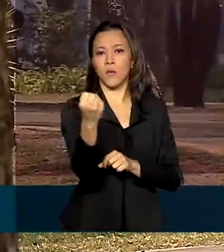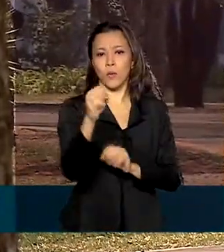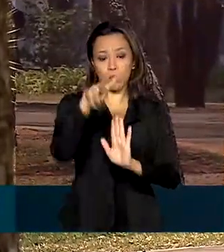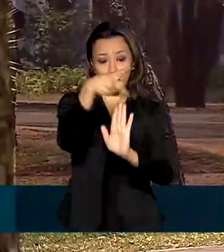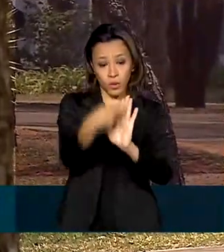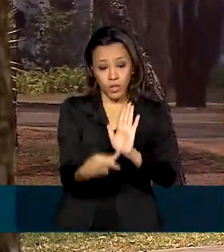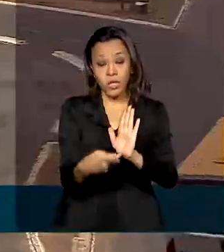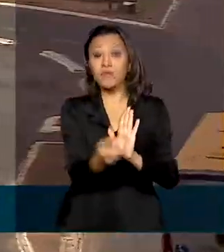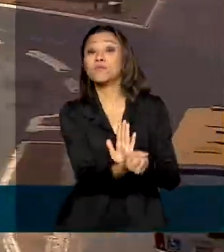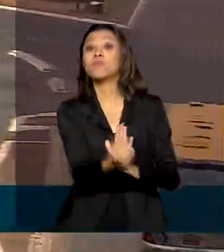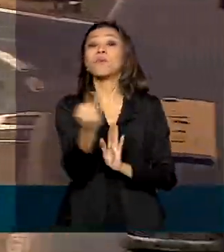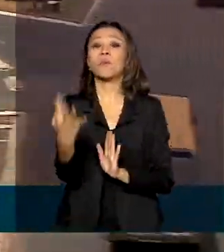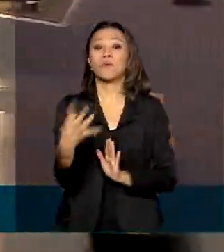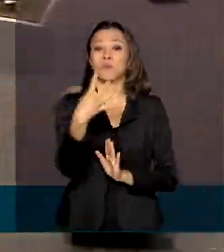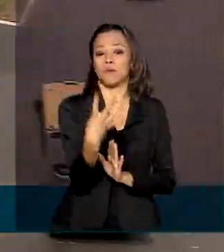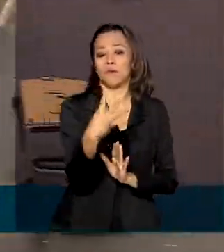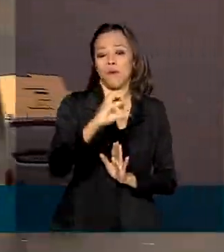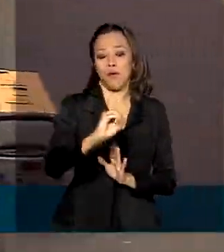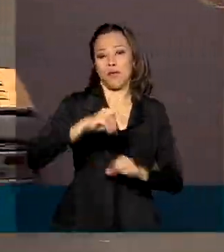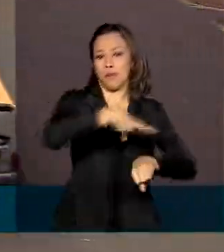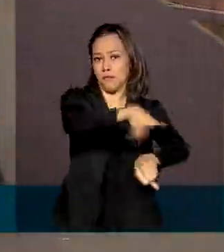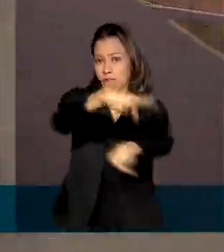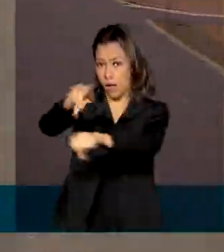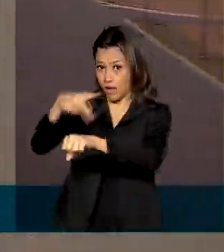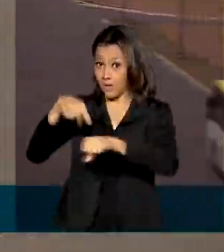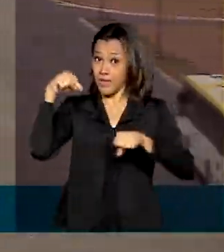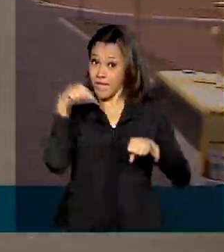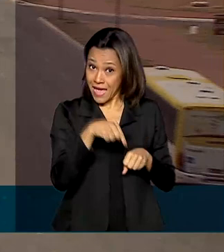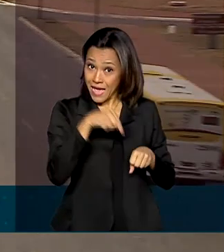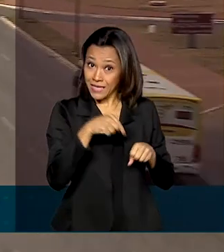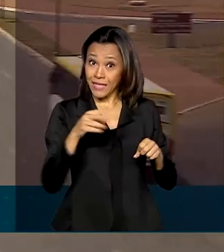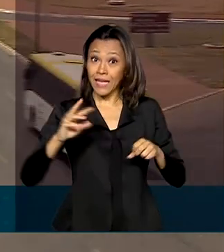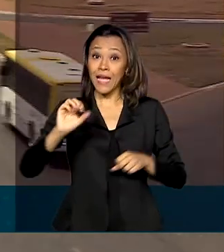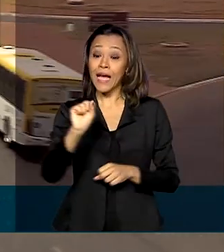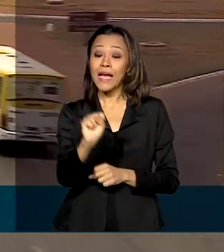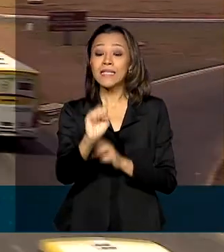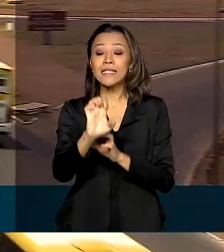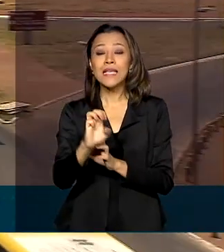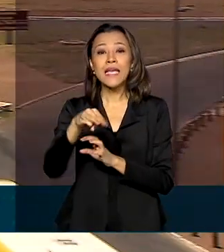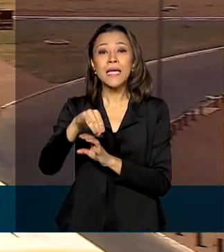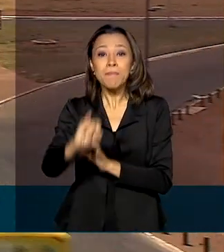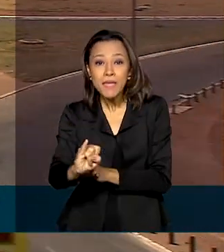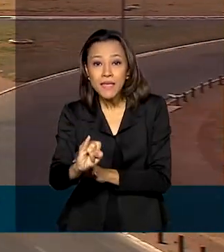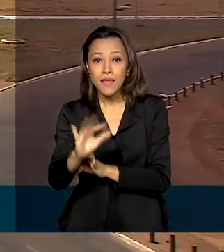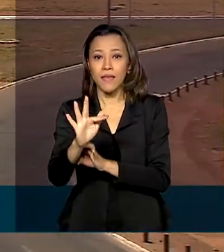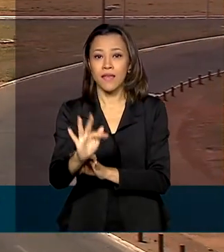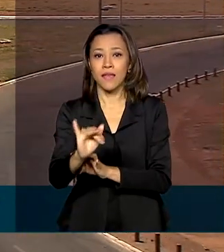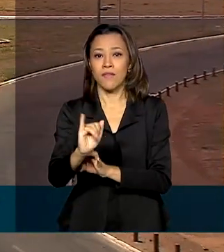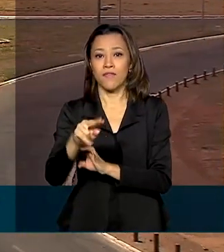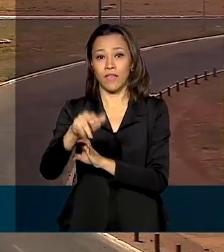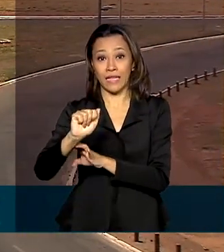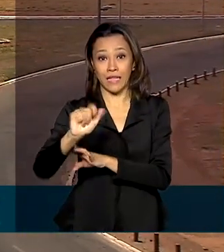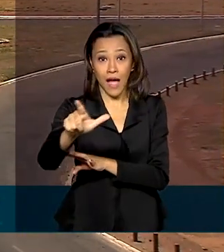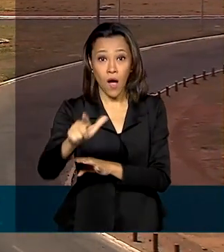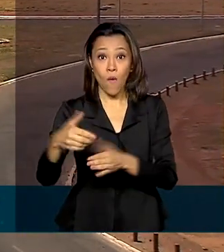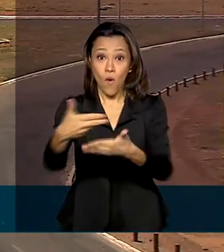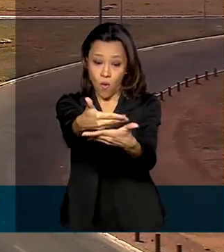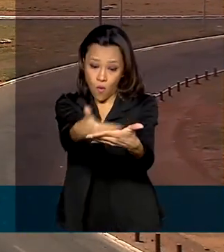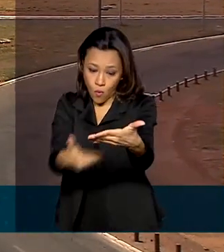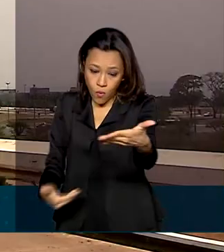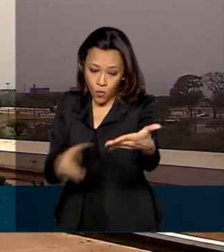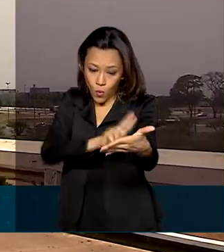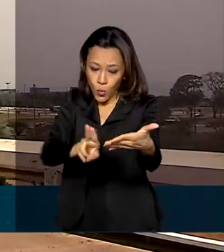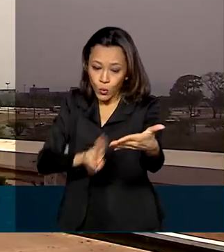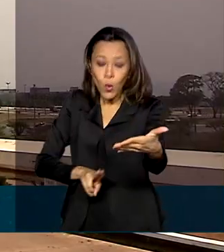40 países. O monitor já está na semifinal. A lista dos finalistas sai no próximo dia 21 de